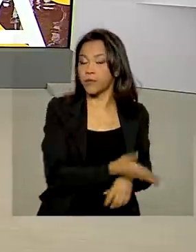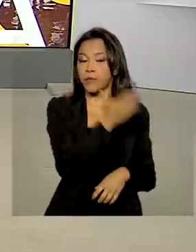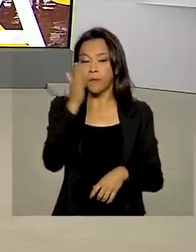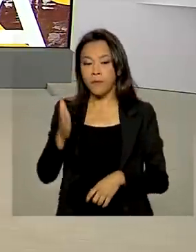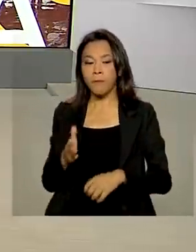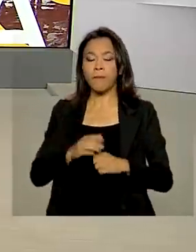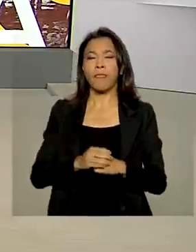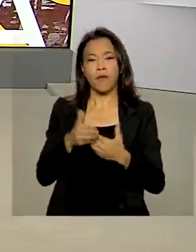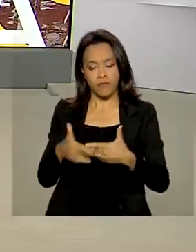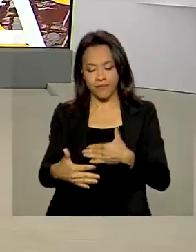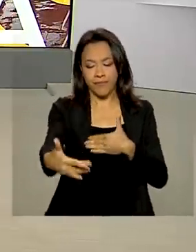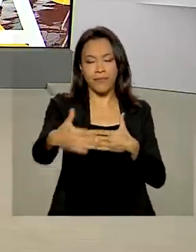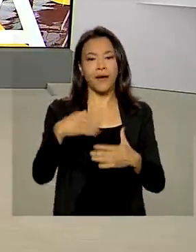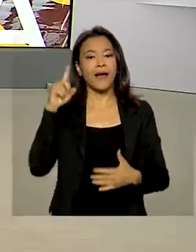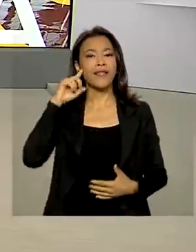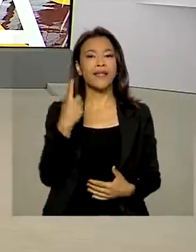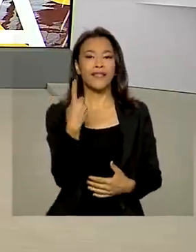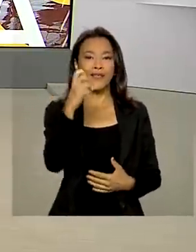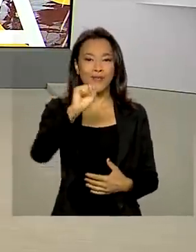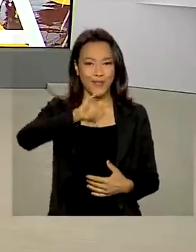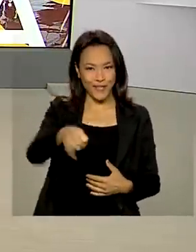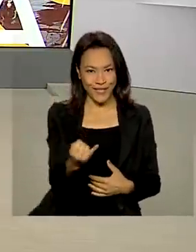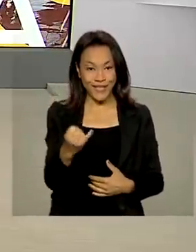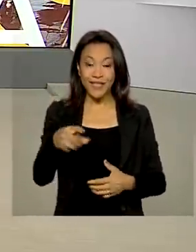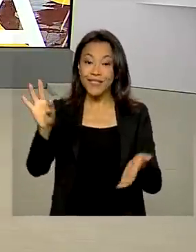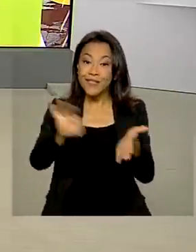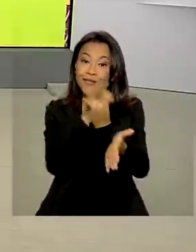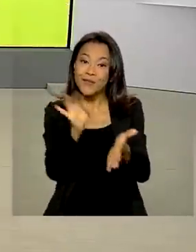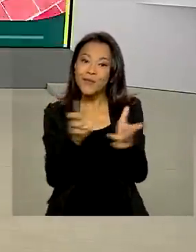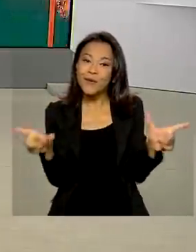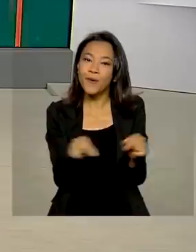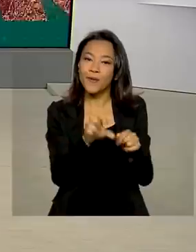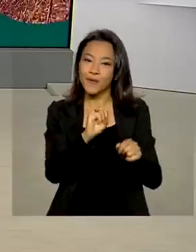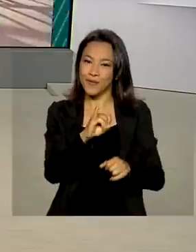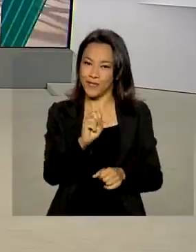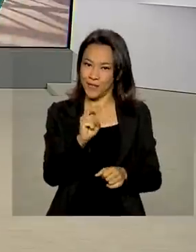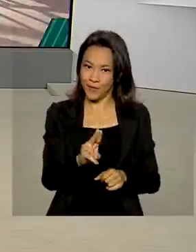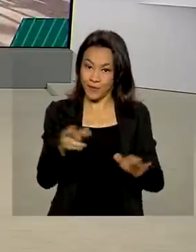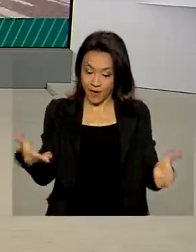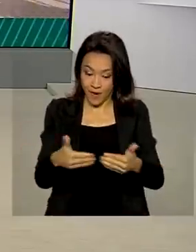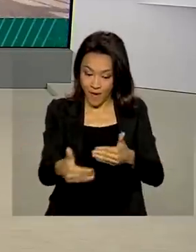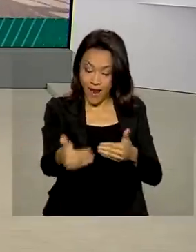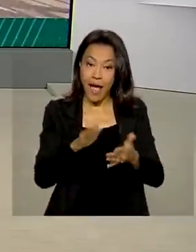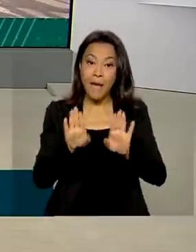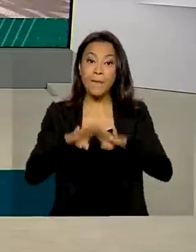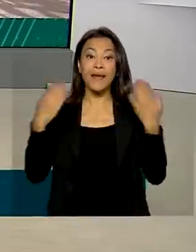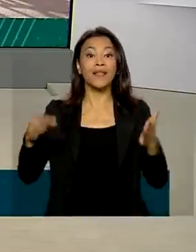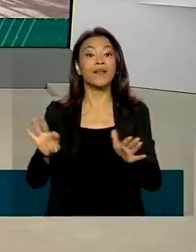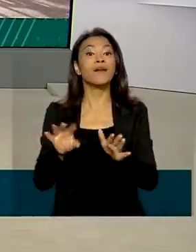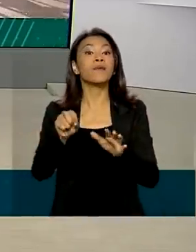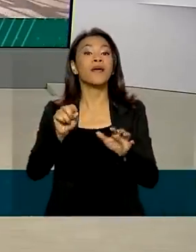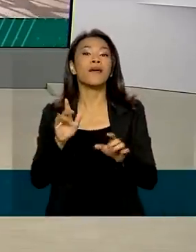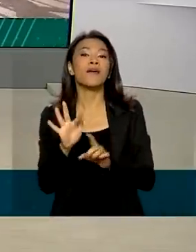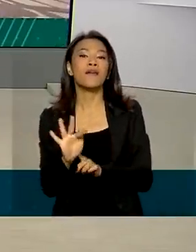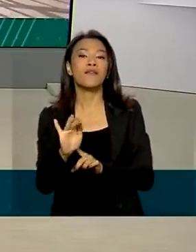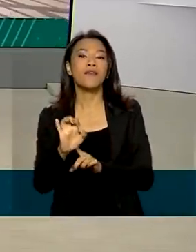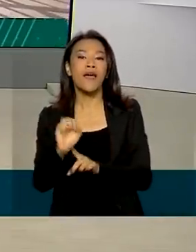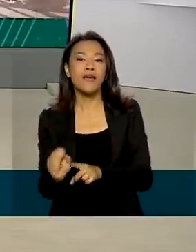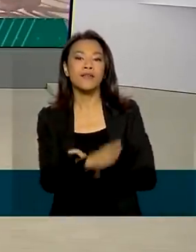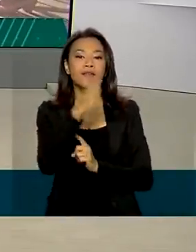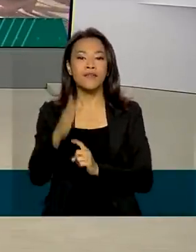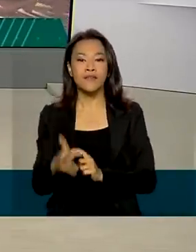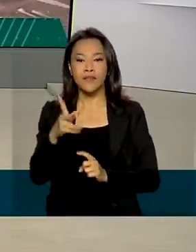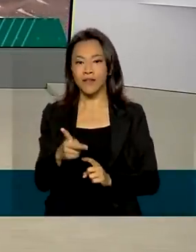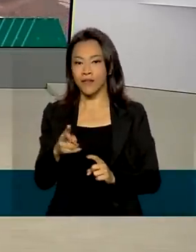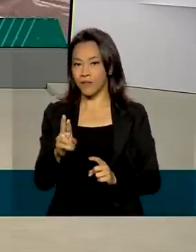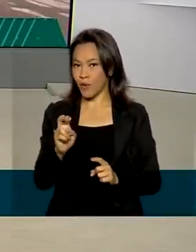fevereiro as inscrições para o Sisu. Agora, em fevereiro, também são abertas as oportunidades para o Fies e o Prouni. Entender